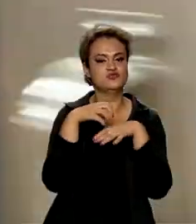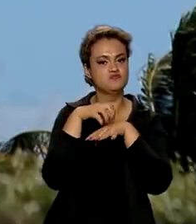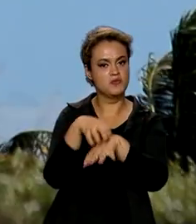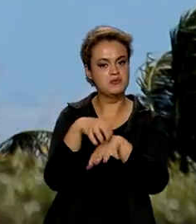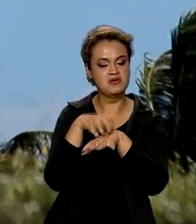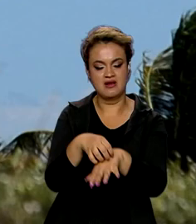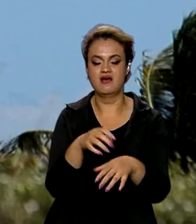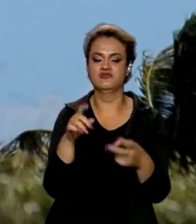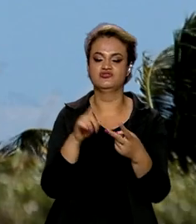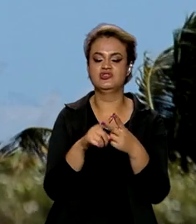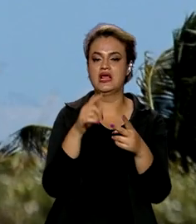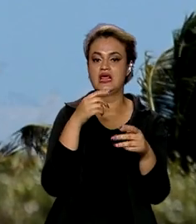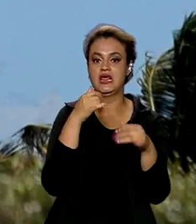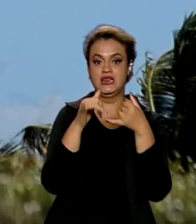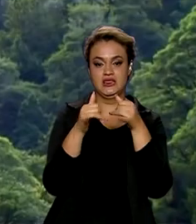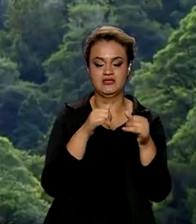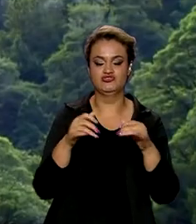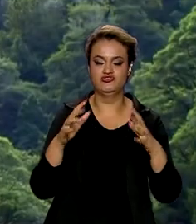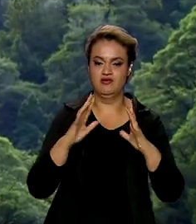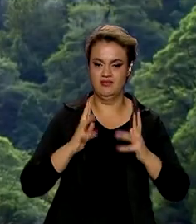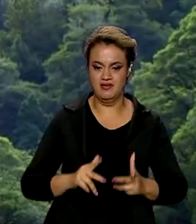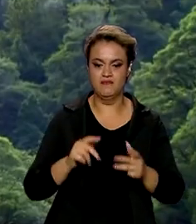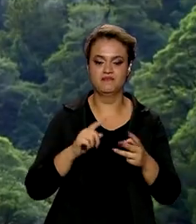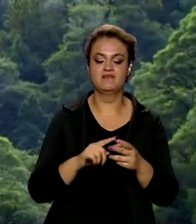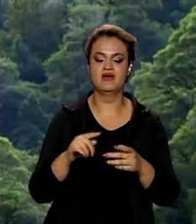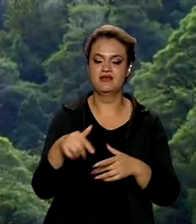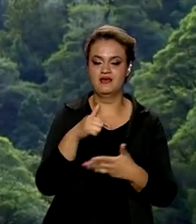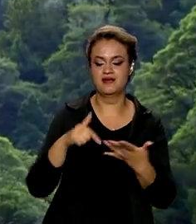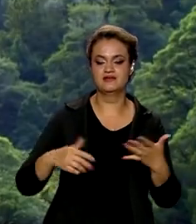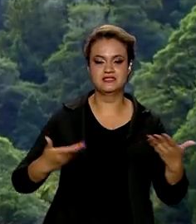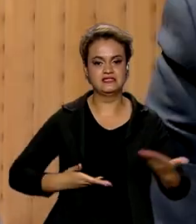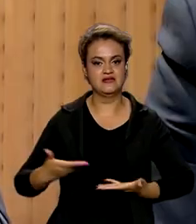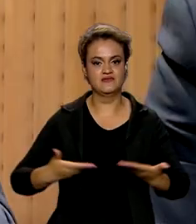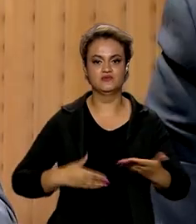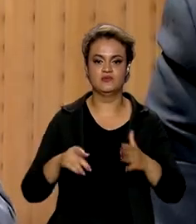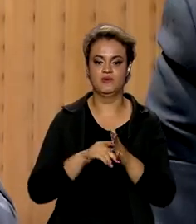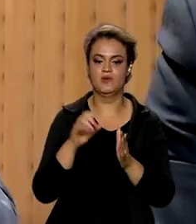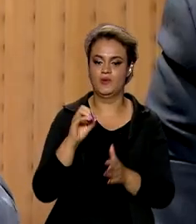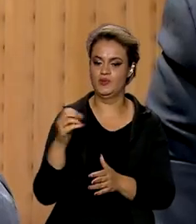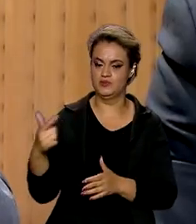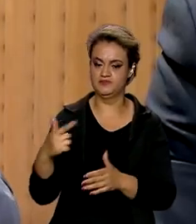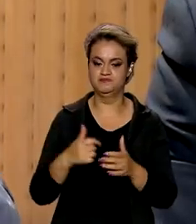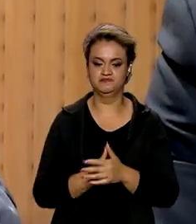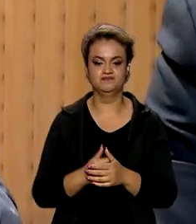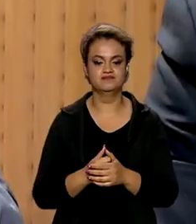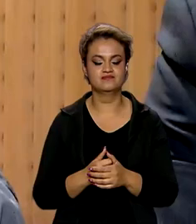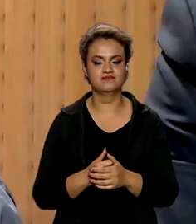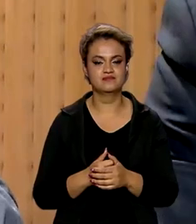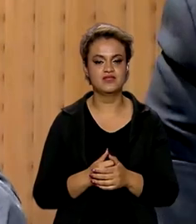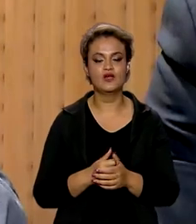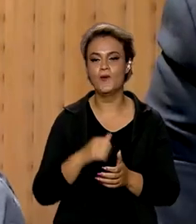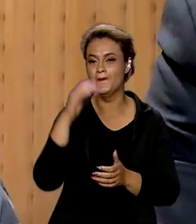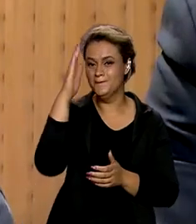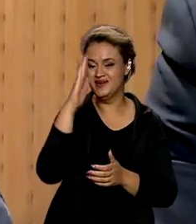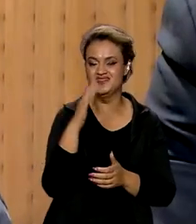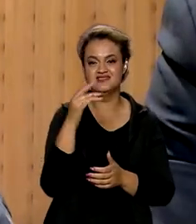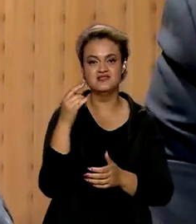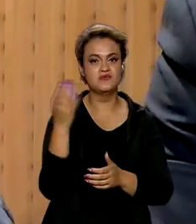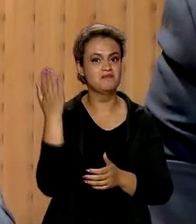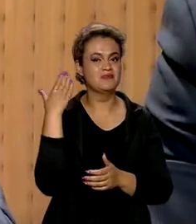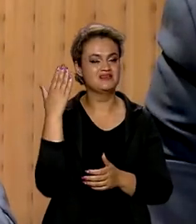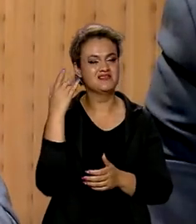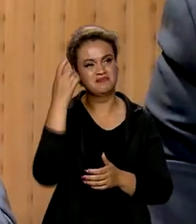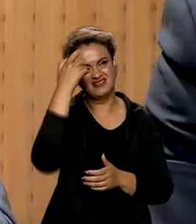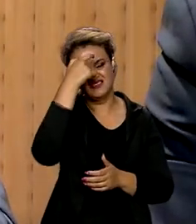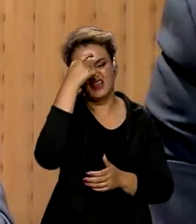urbana, energias renováveis e gestão em serviços de carbono. O Brasil deixou de ser o negacionista do